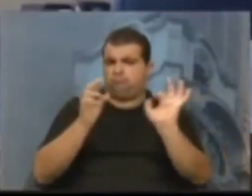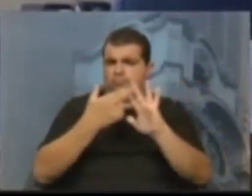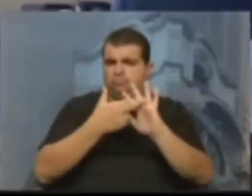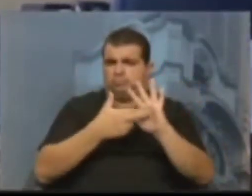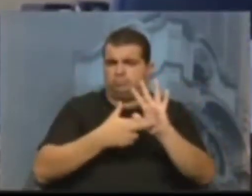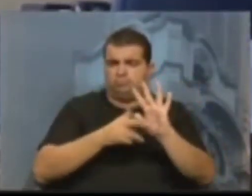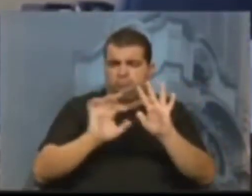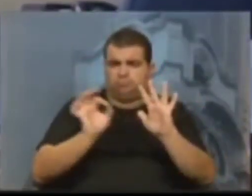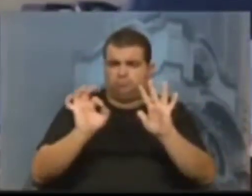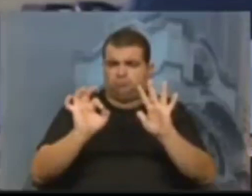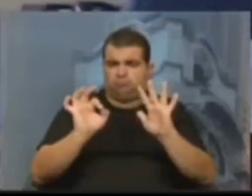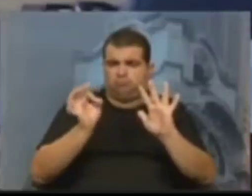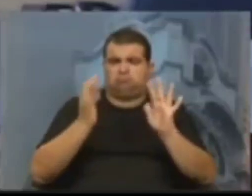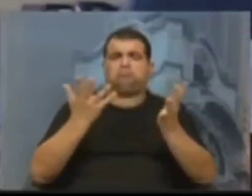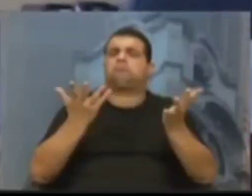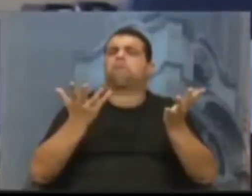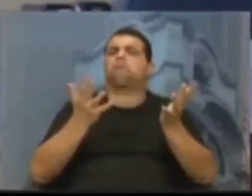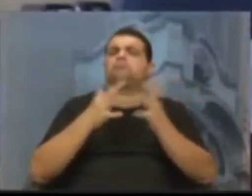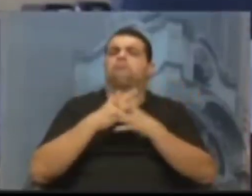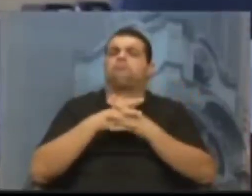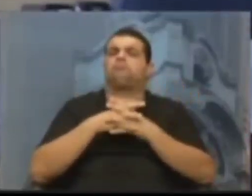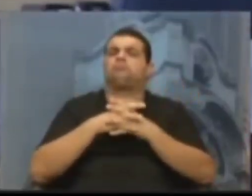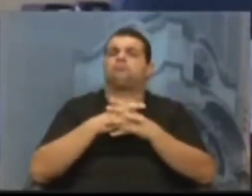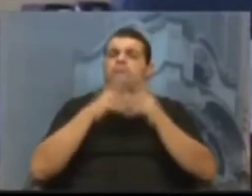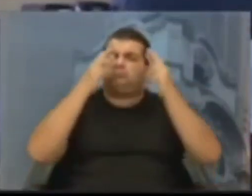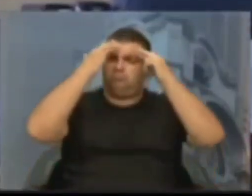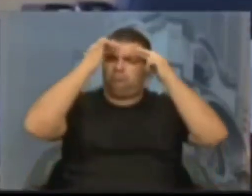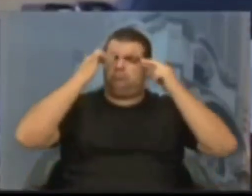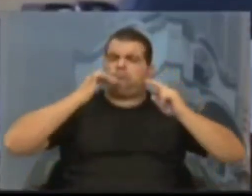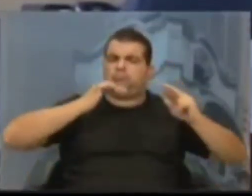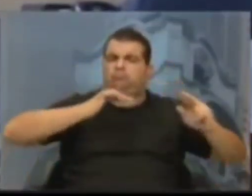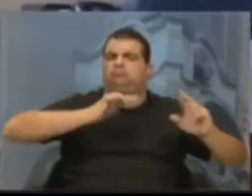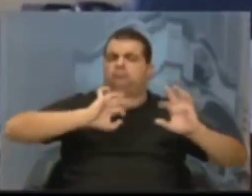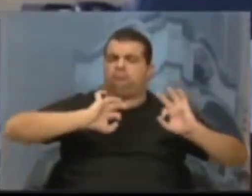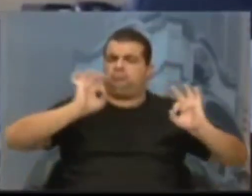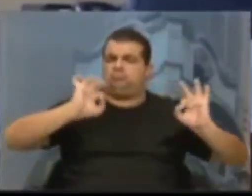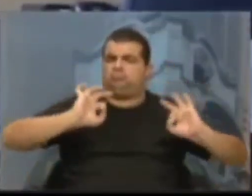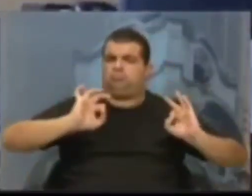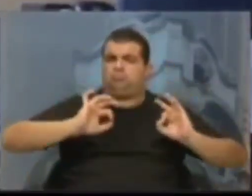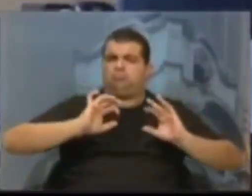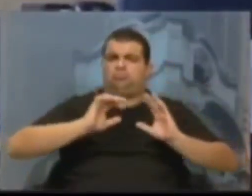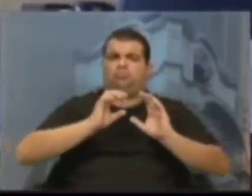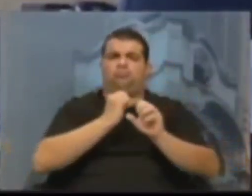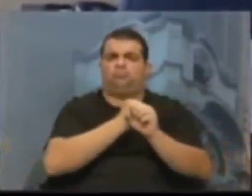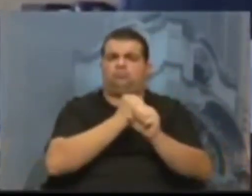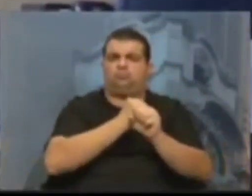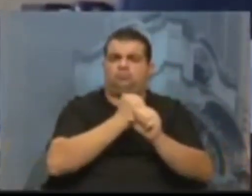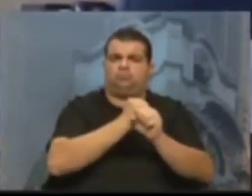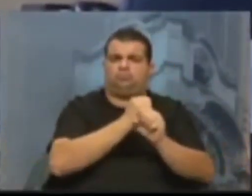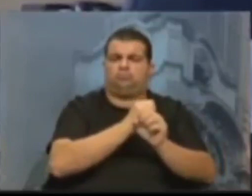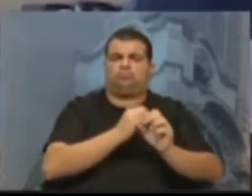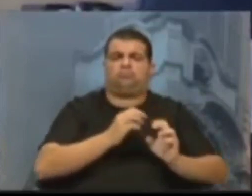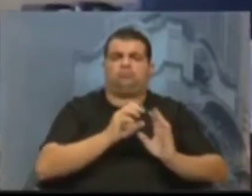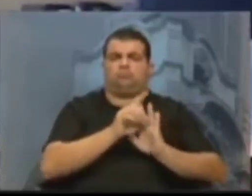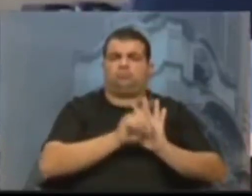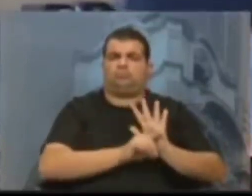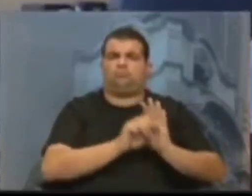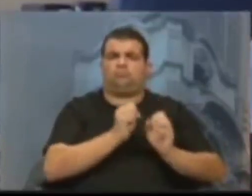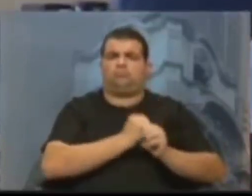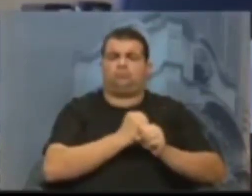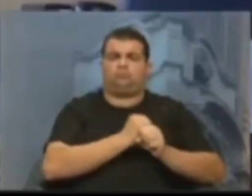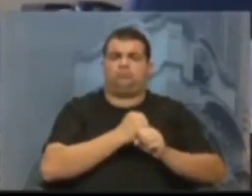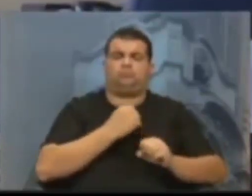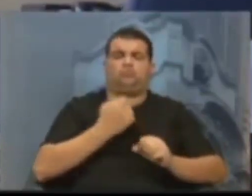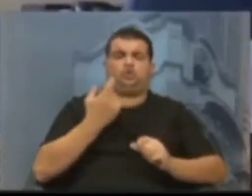sem respeitar aquilo que já foi constituído ao longo de décadas na nossa capital, com dinheiro